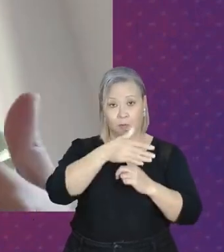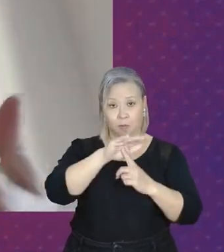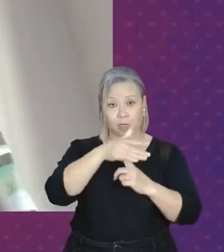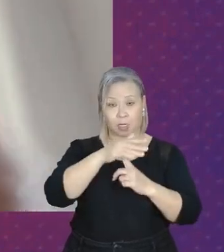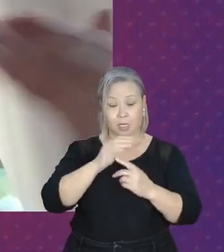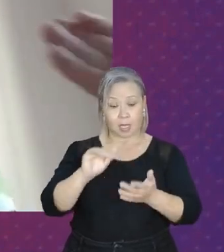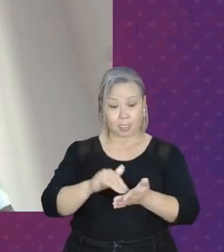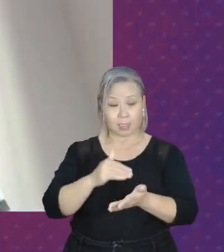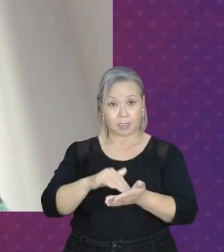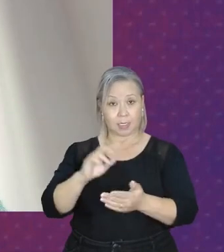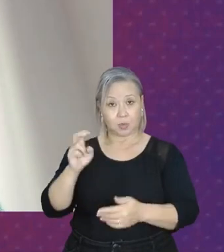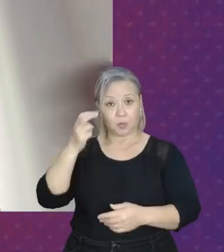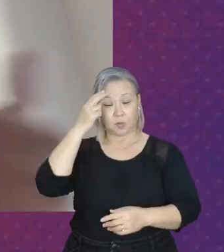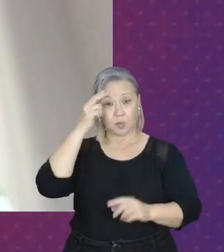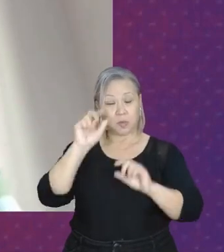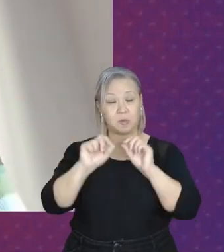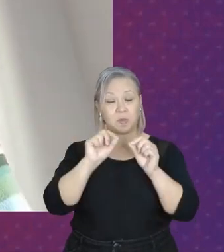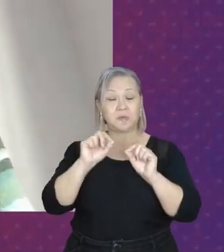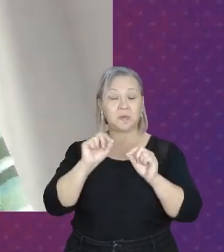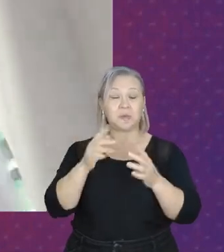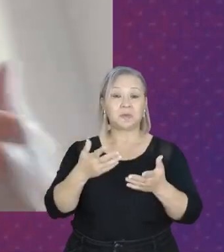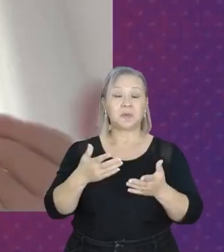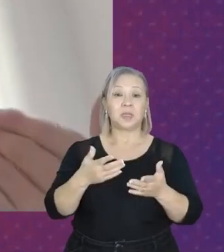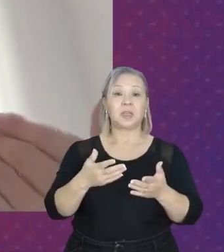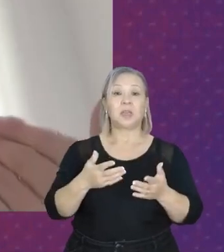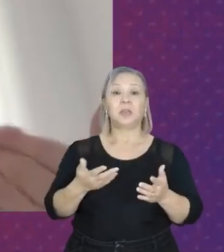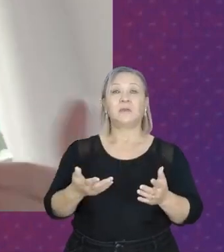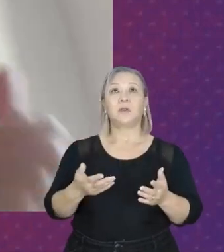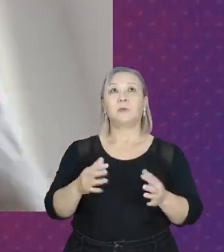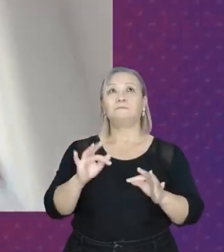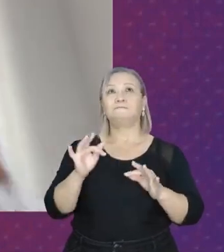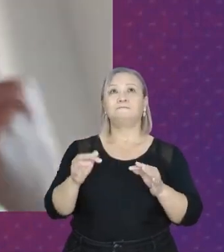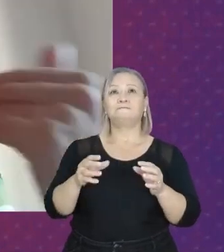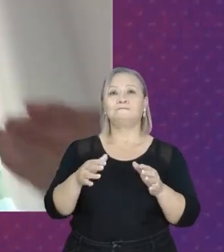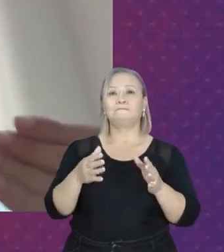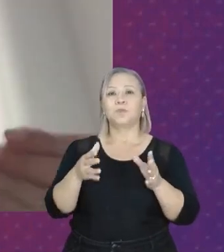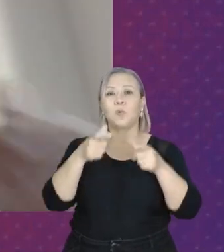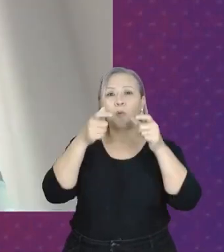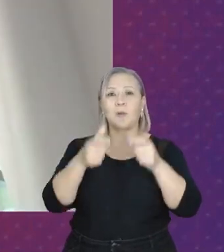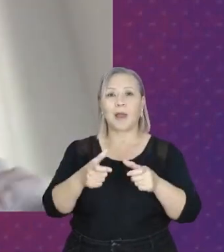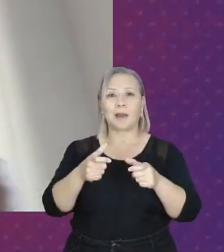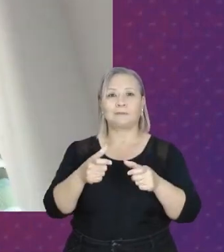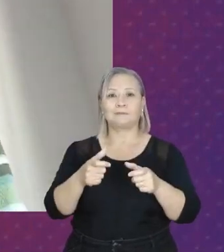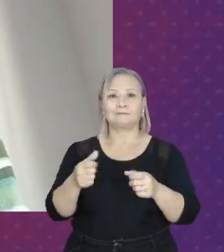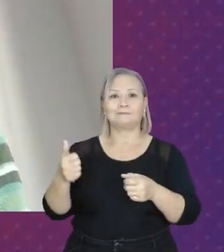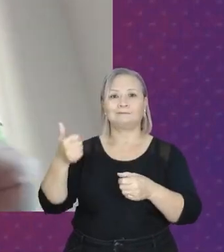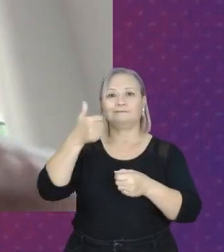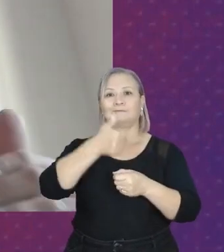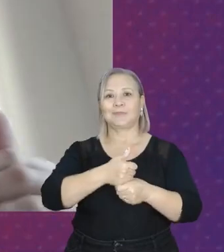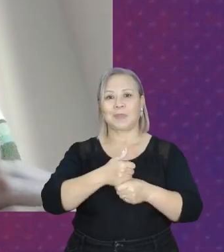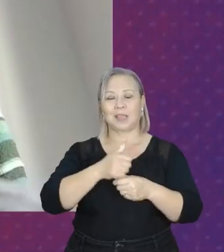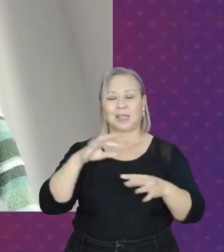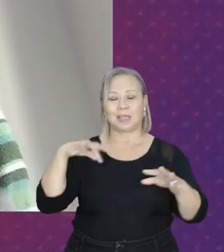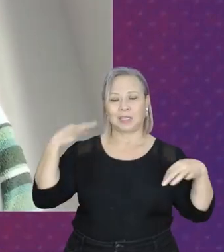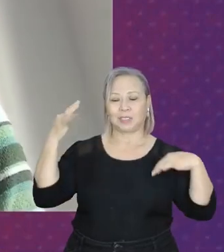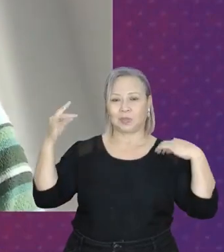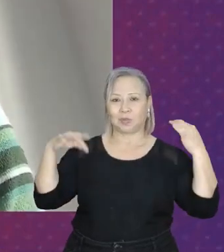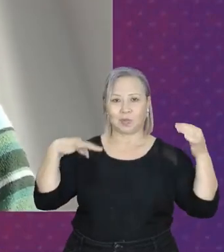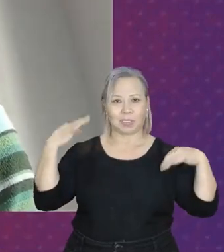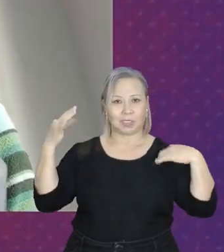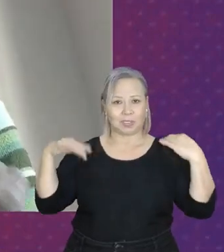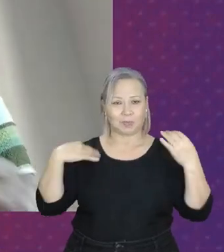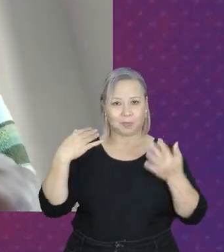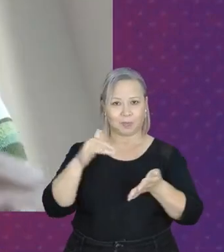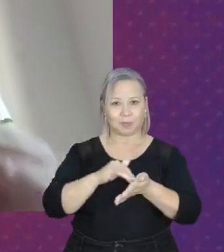a Secretaria de Cultura virou um puxadinho da Secretaria de Turismo, logo após o desmonte do Ministério da Cultura. Então,